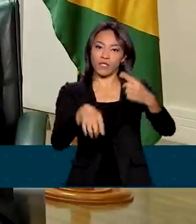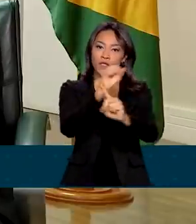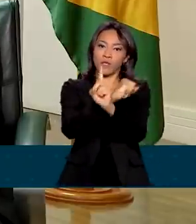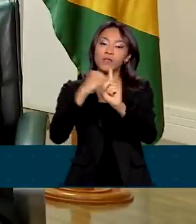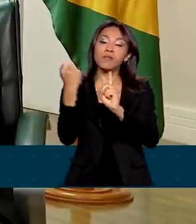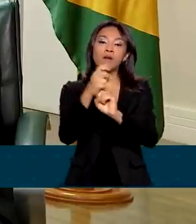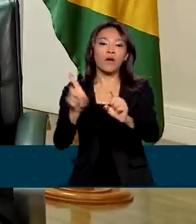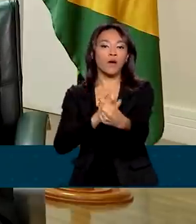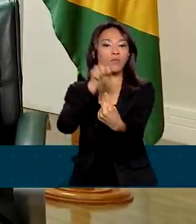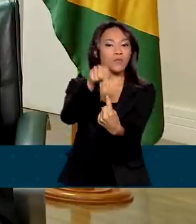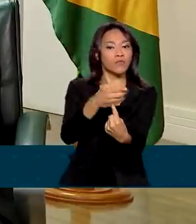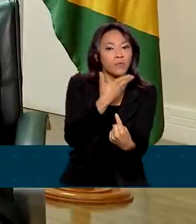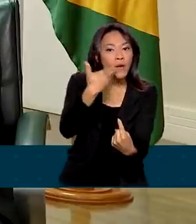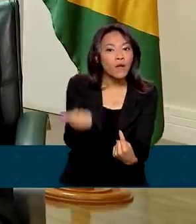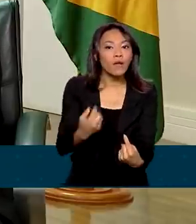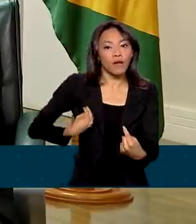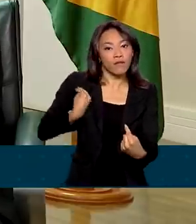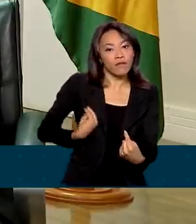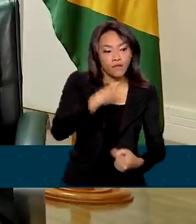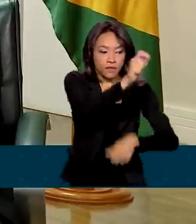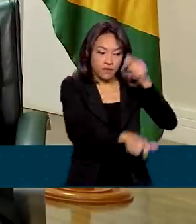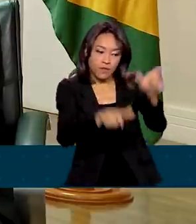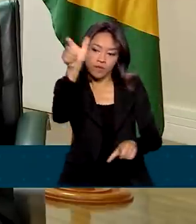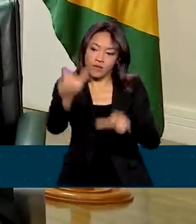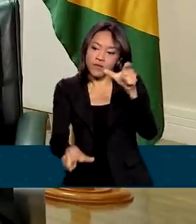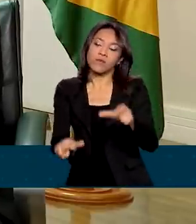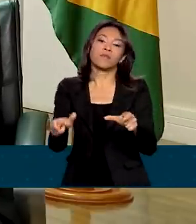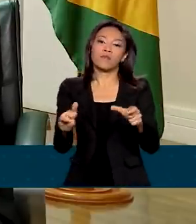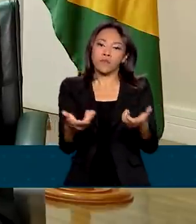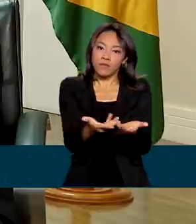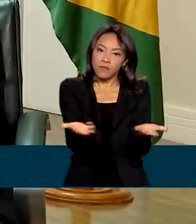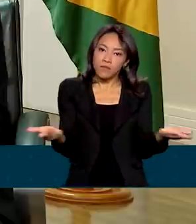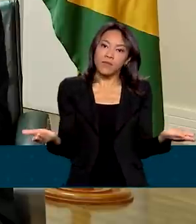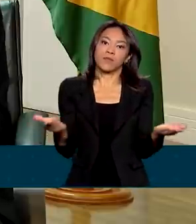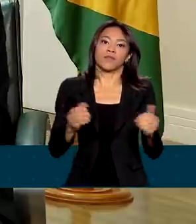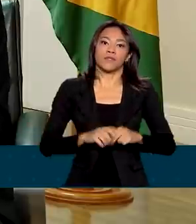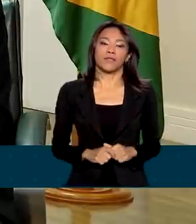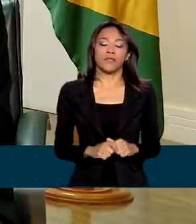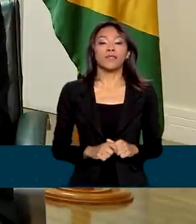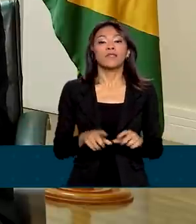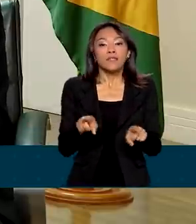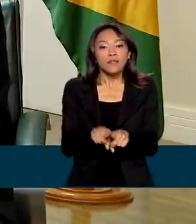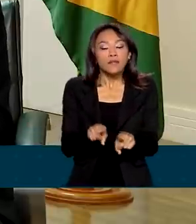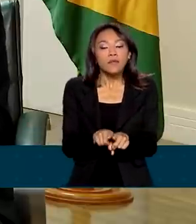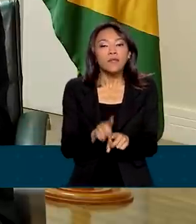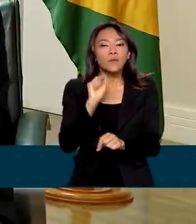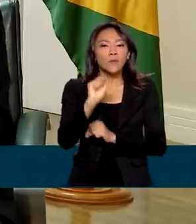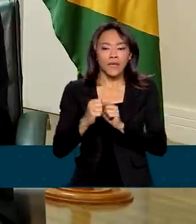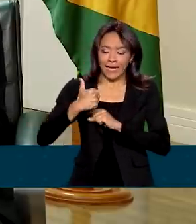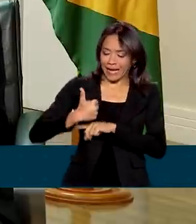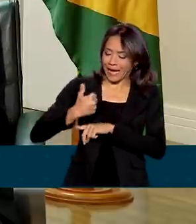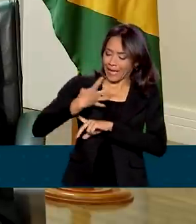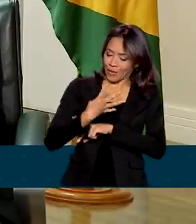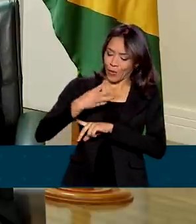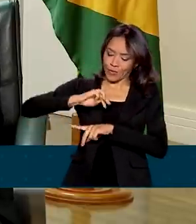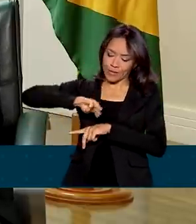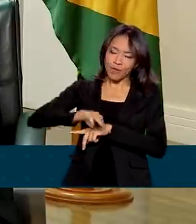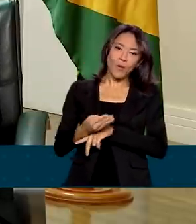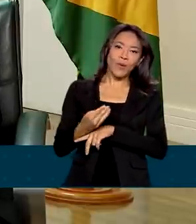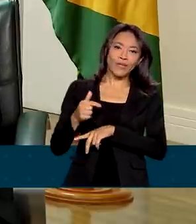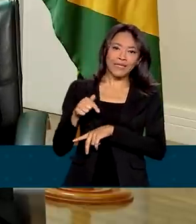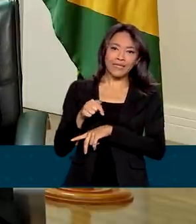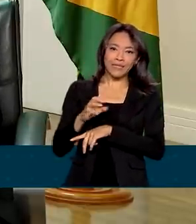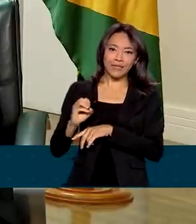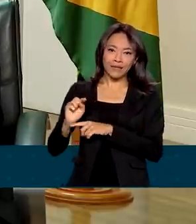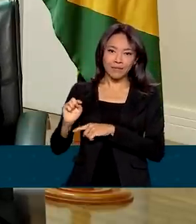melhorar a vida dos mais necessitados, chega, portanto, reforçado. Inclusive, além dos 14 milhões e 700 mil